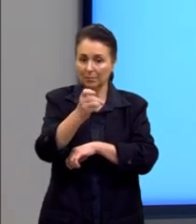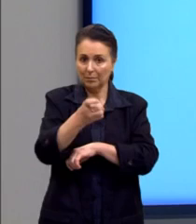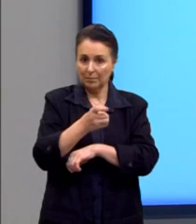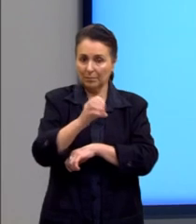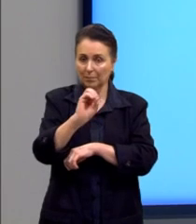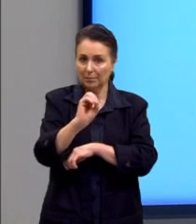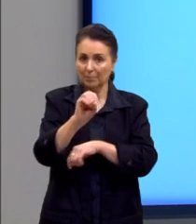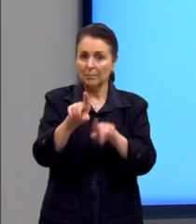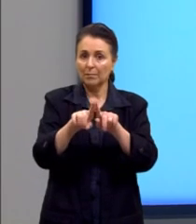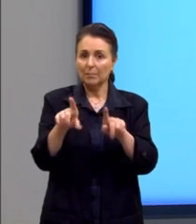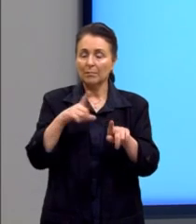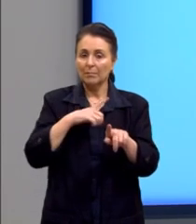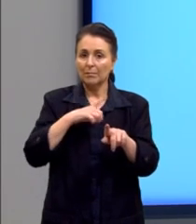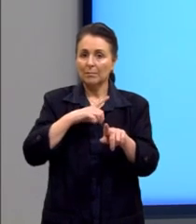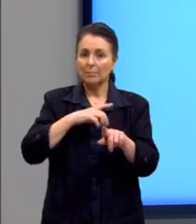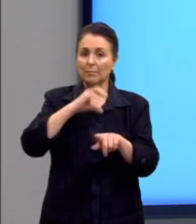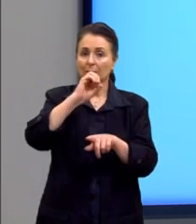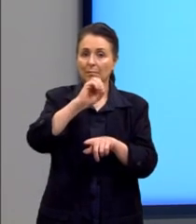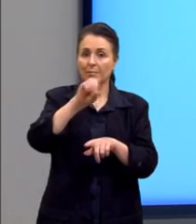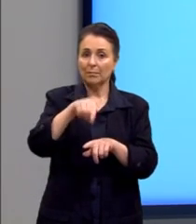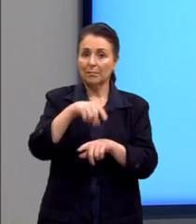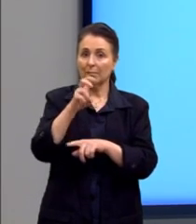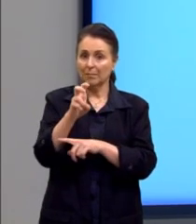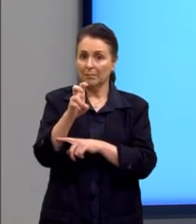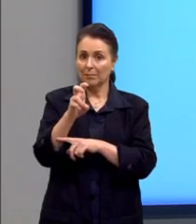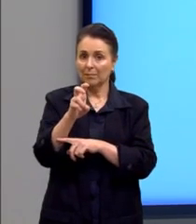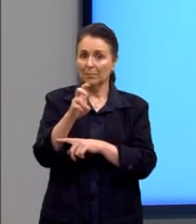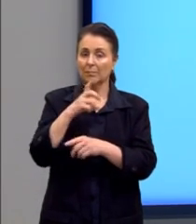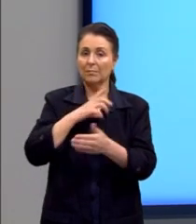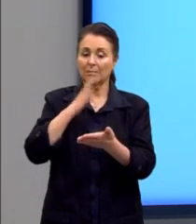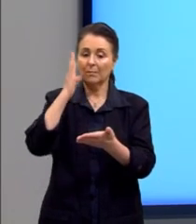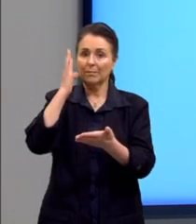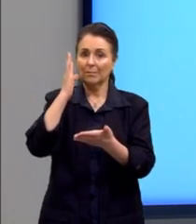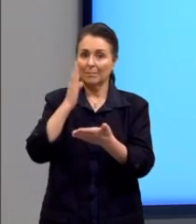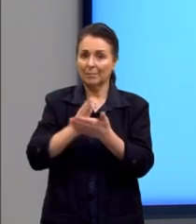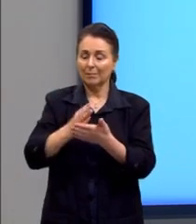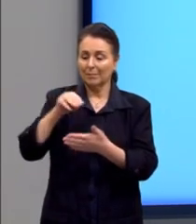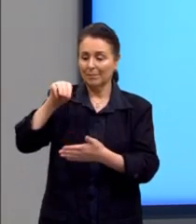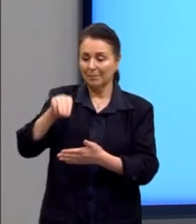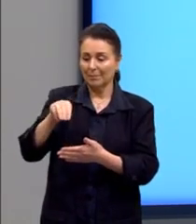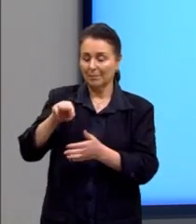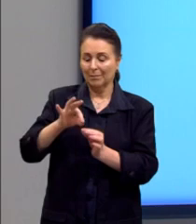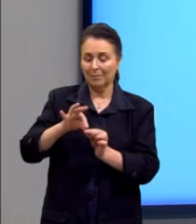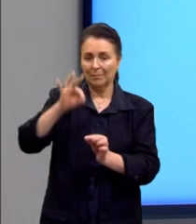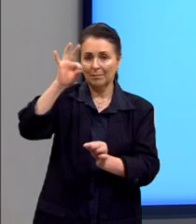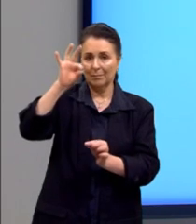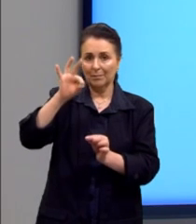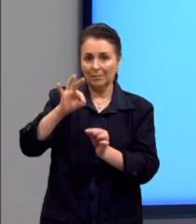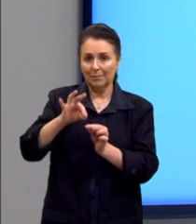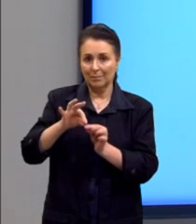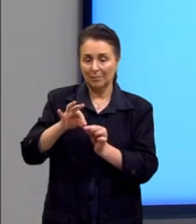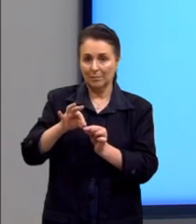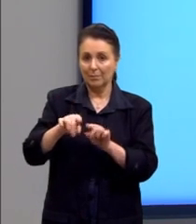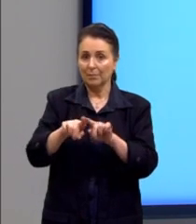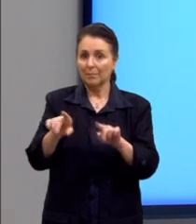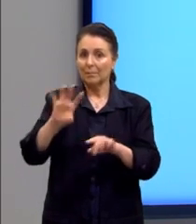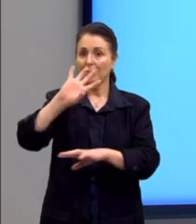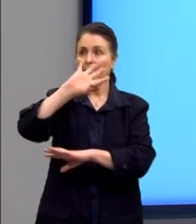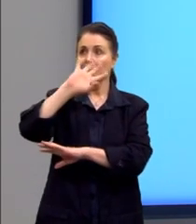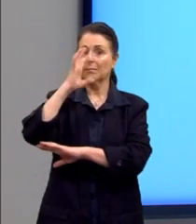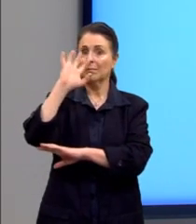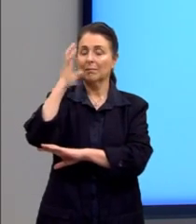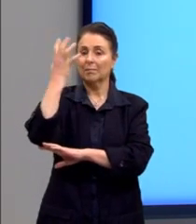mas ela já tinha 0,5, ela já tinha meio metro de altura. Mas a gente quer cortar, então,